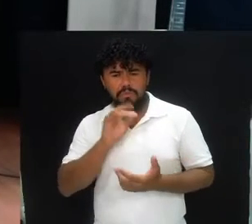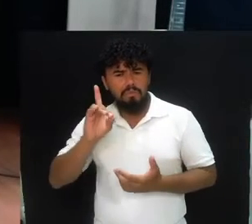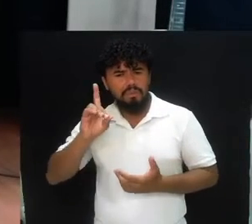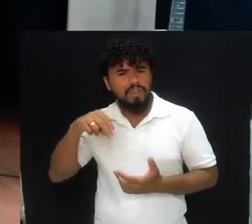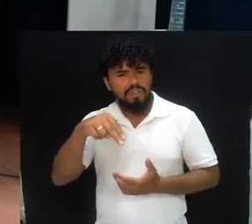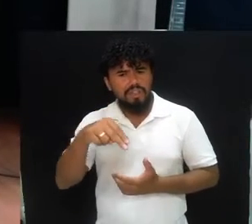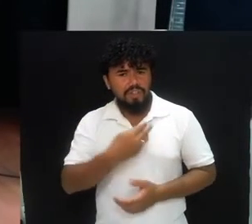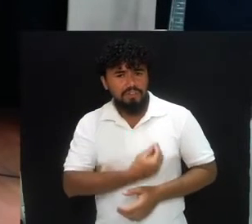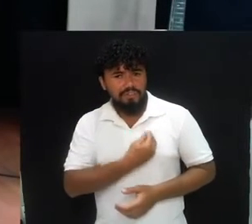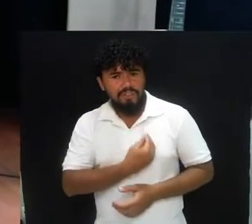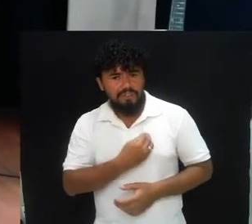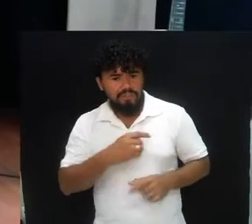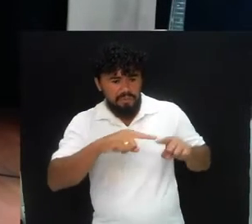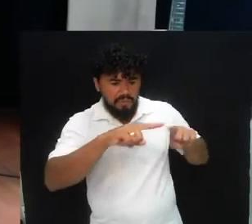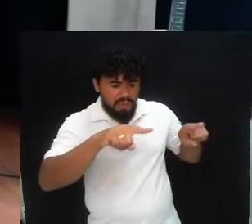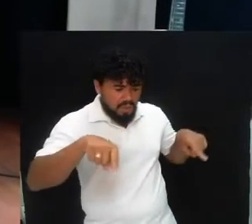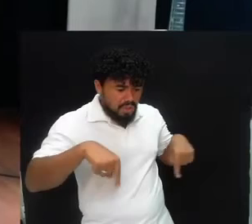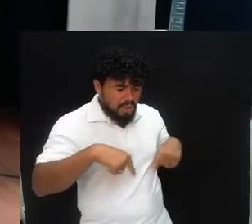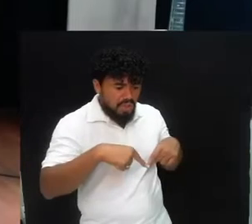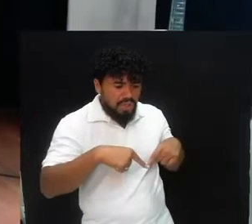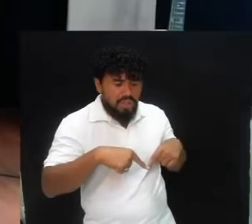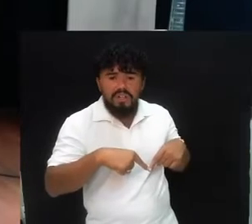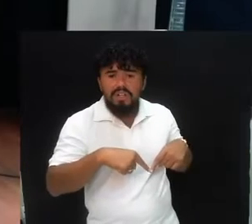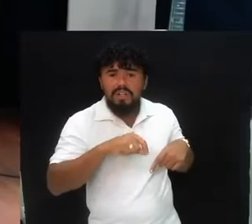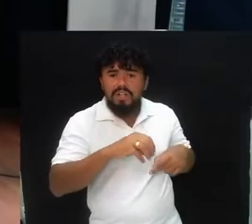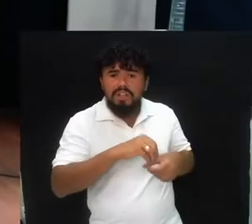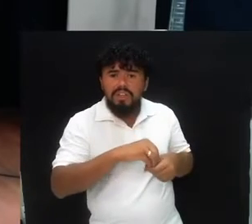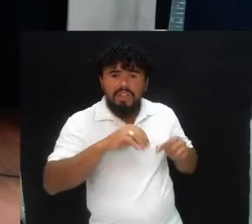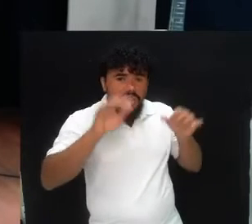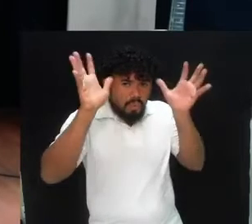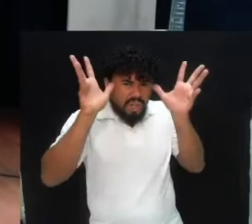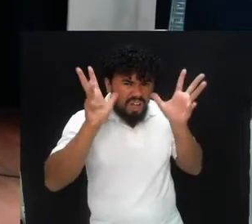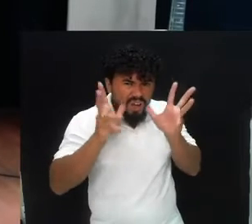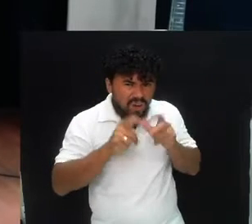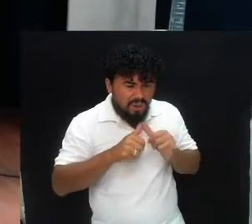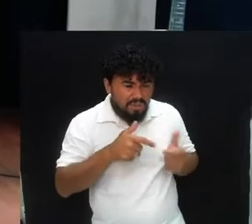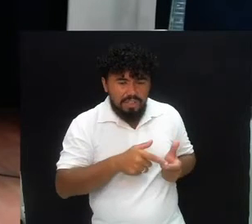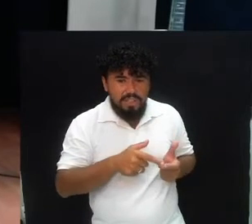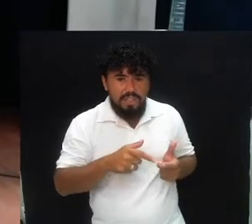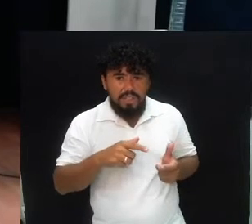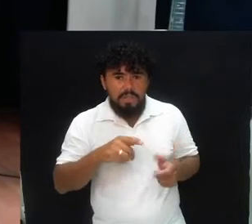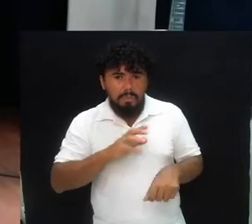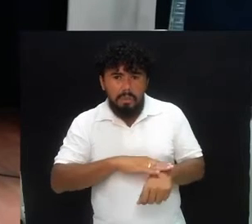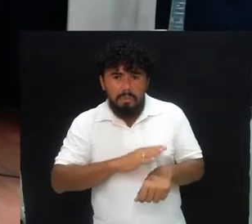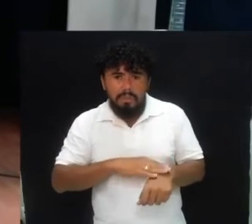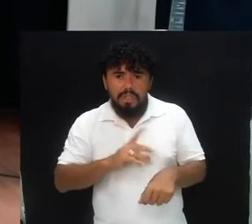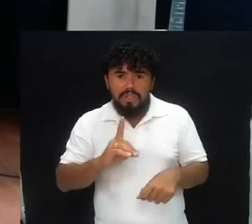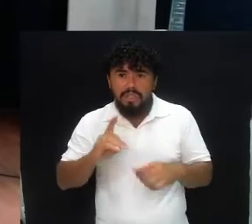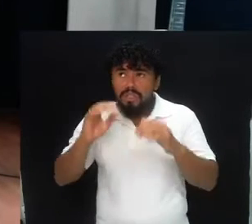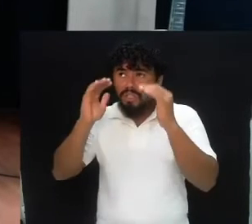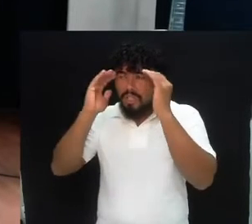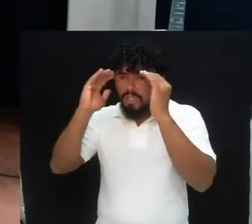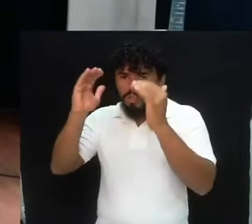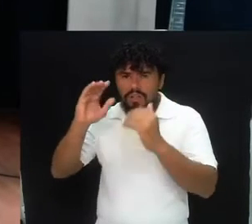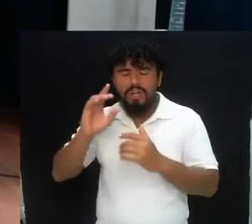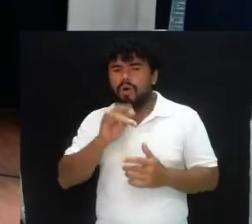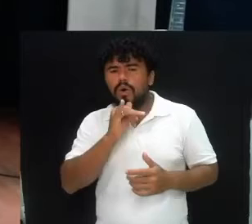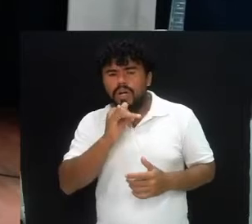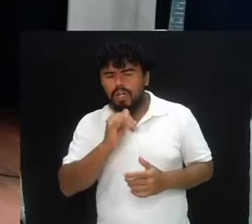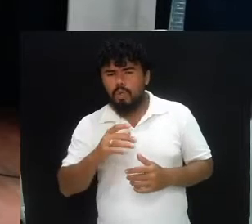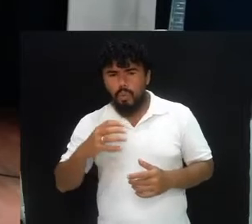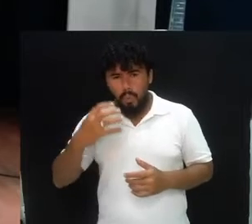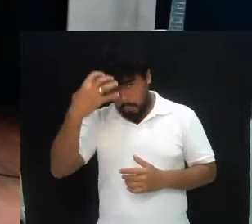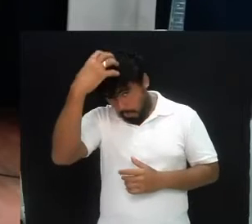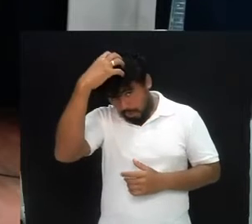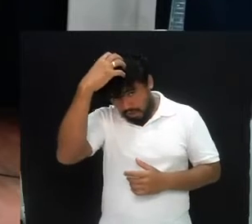viveu na Cova dos Leões em um dos momentos em que ele mais estava sendo honrado. Isso mesmo. O rei